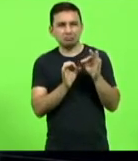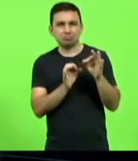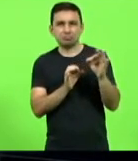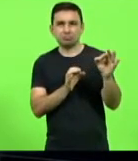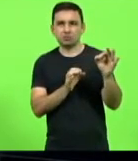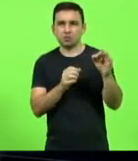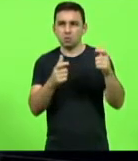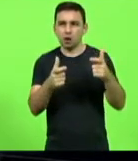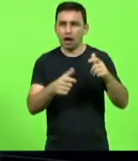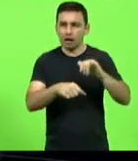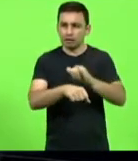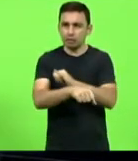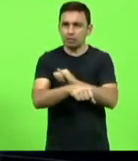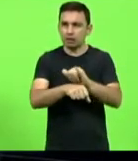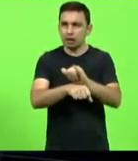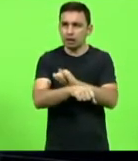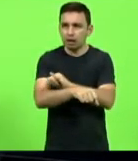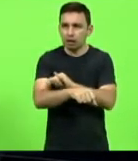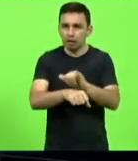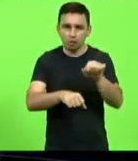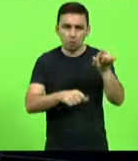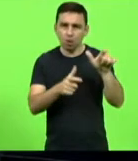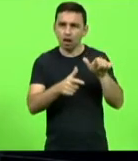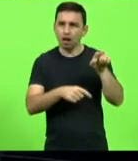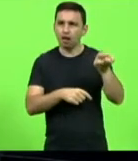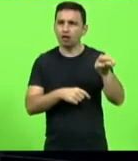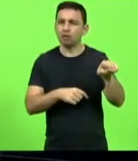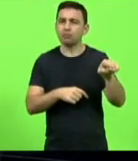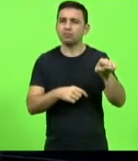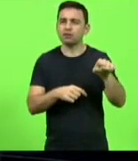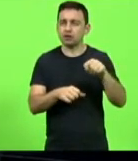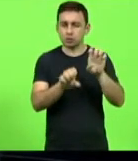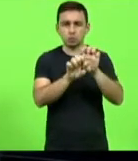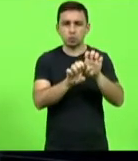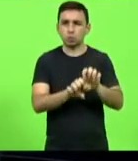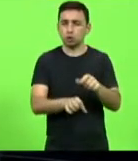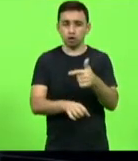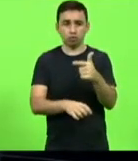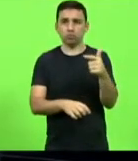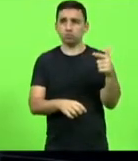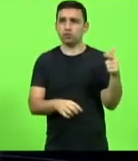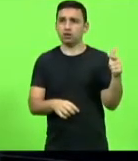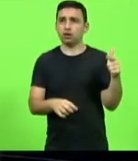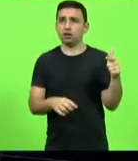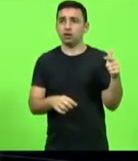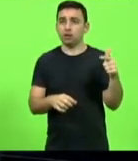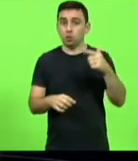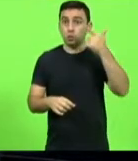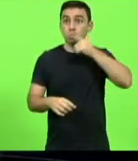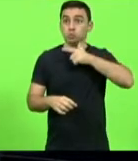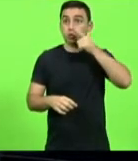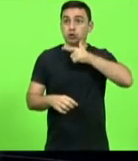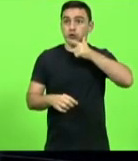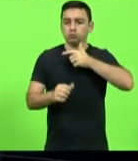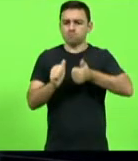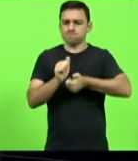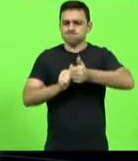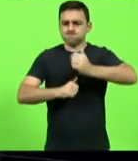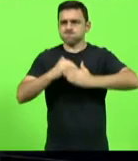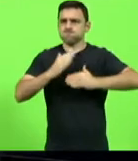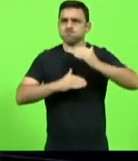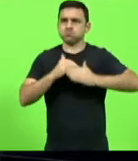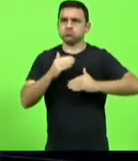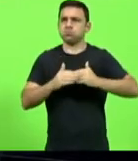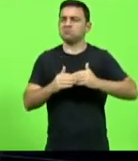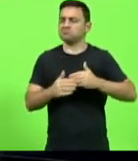Itapiranga sem dúvida nenhuma sem a infraestrutura necessária para se tornar uma atleta olímpica e mesmo assim ela